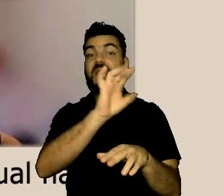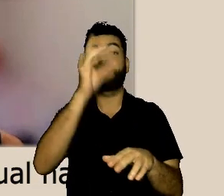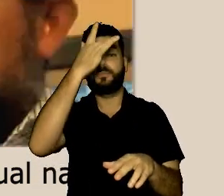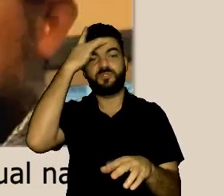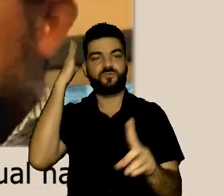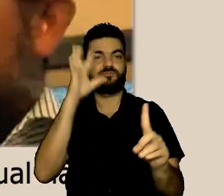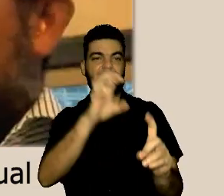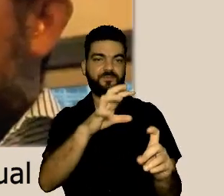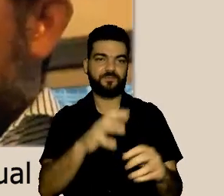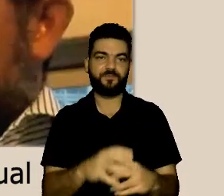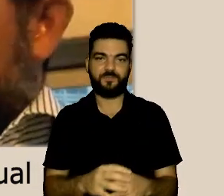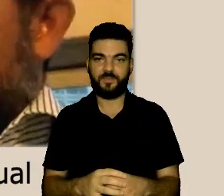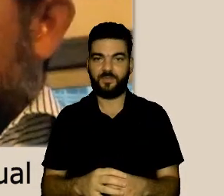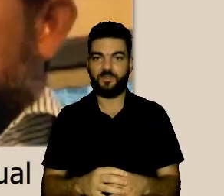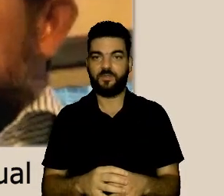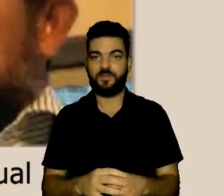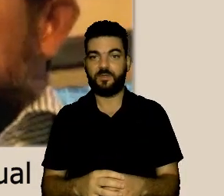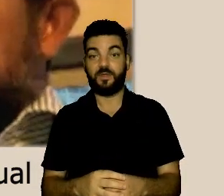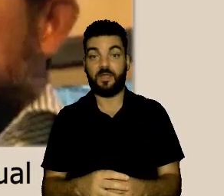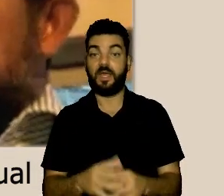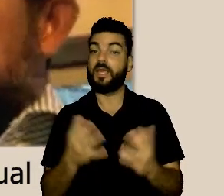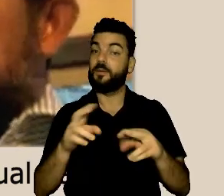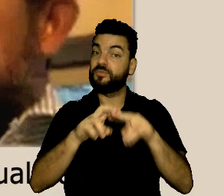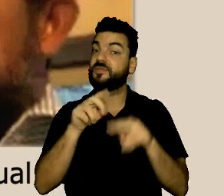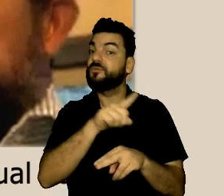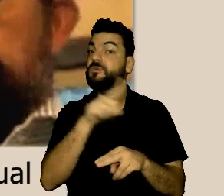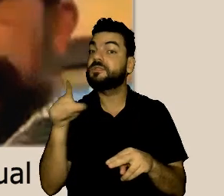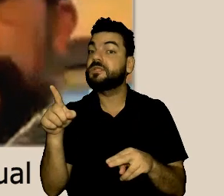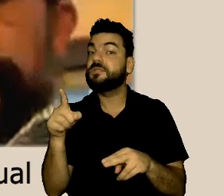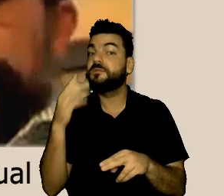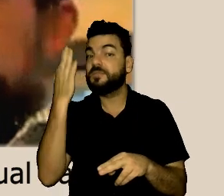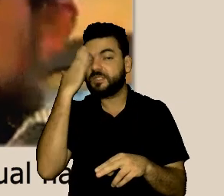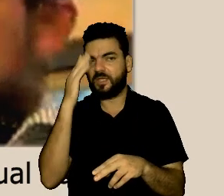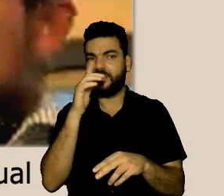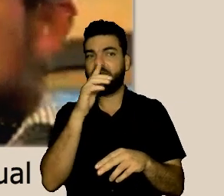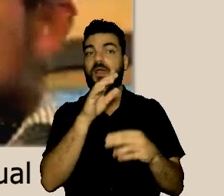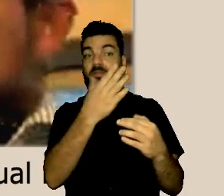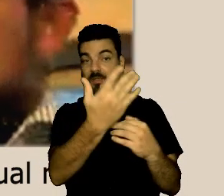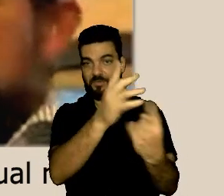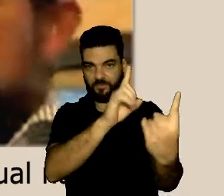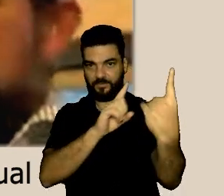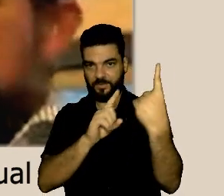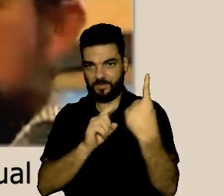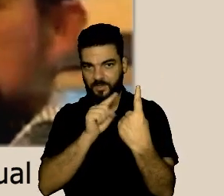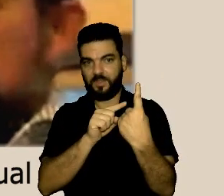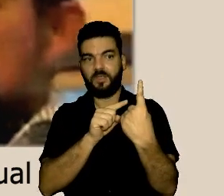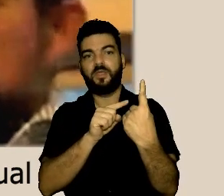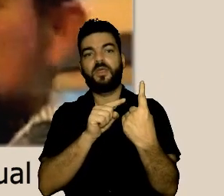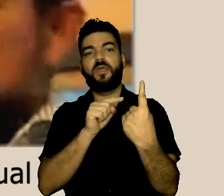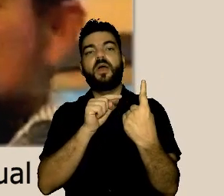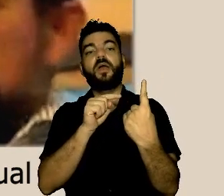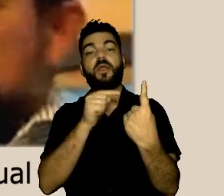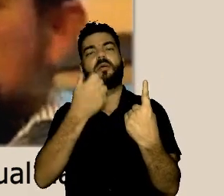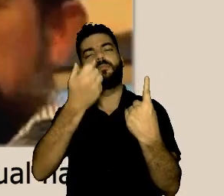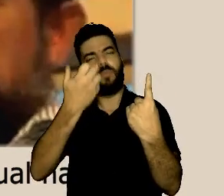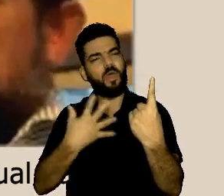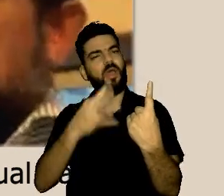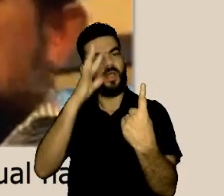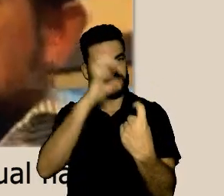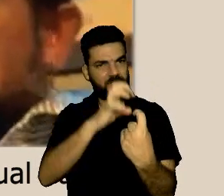cursos que ela promove depende da pessoa sediada esta é a questão é o